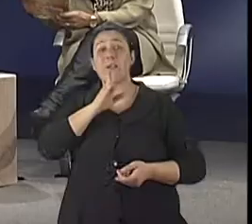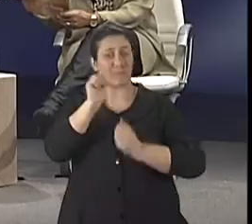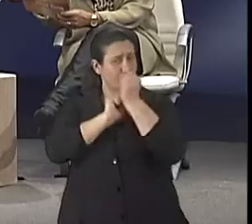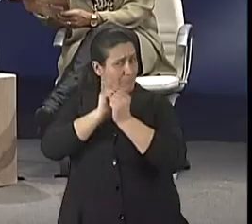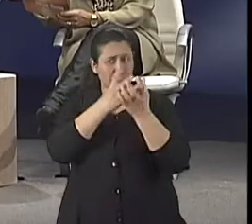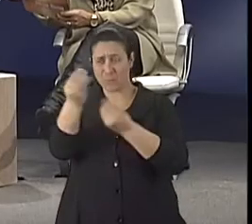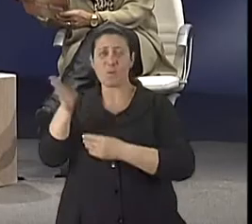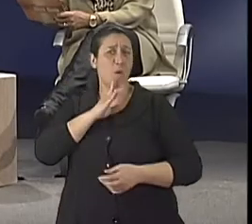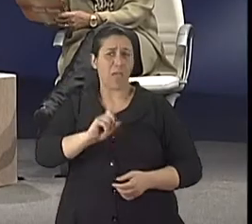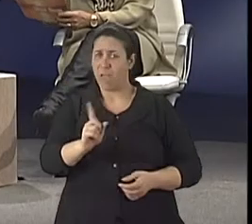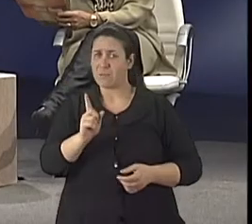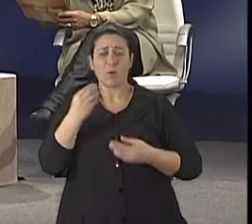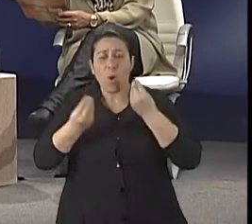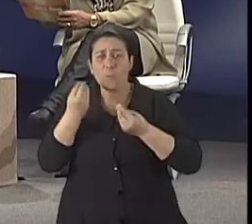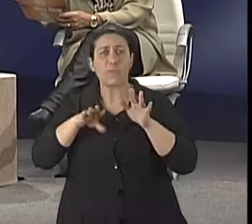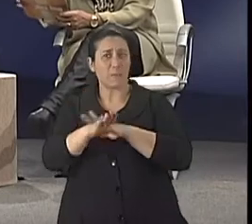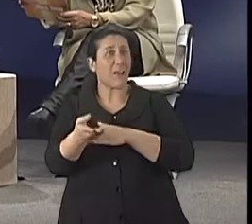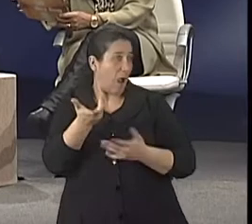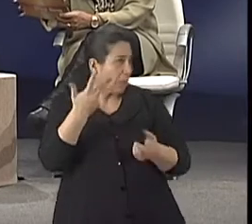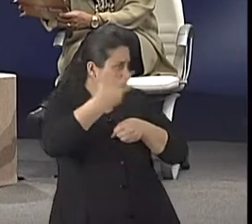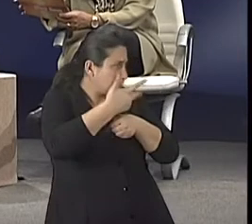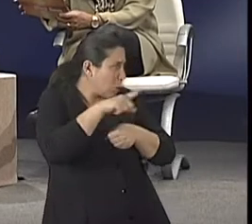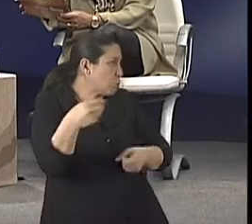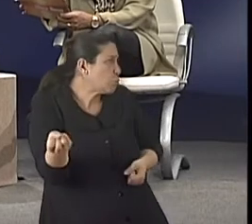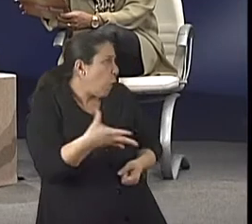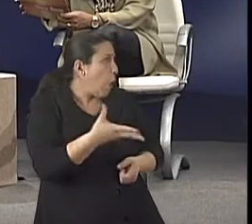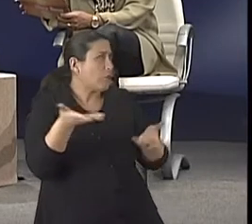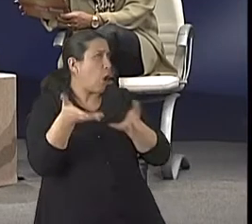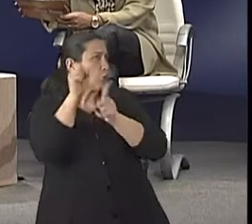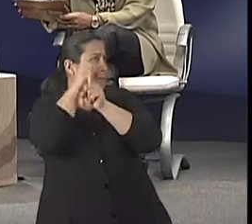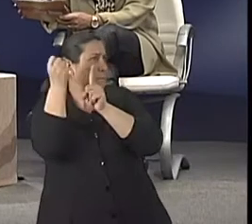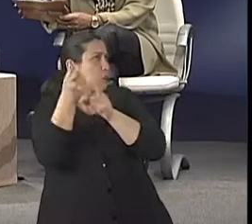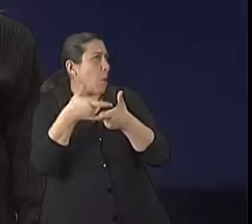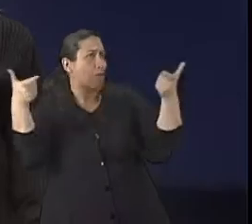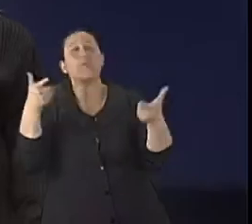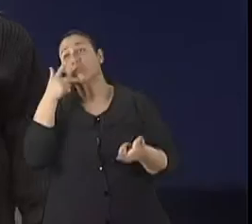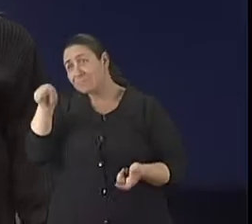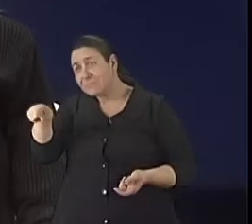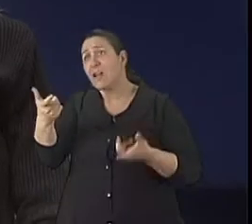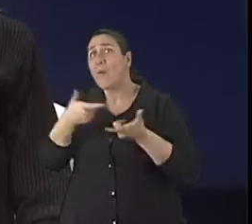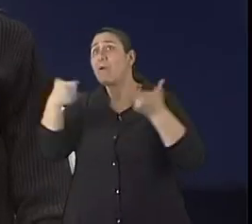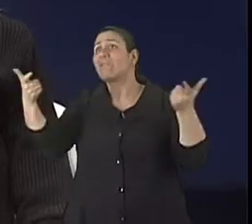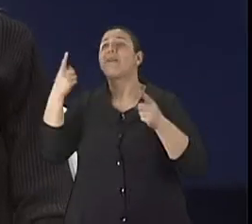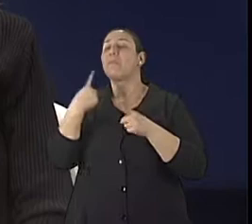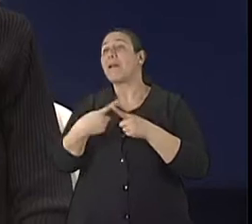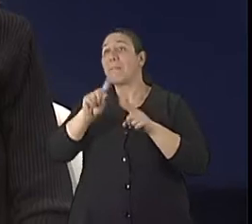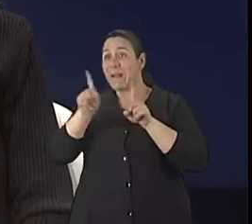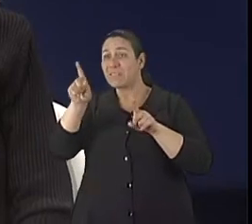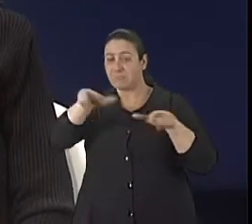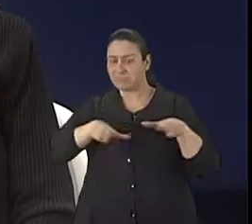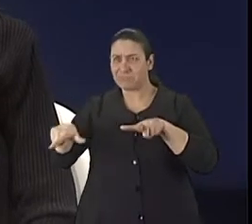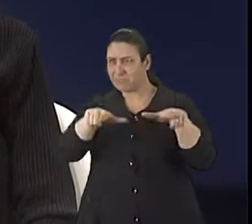velhice é uma coisa nova na sociedade e as pessoas realmente não A combinar com o padrão... Começando pelas portas, a gente acabou de dizer. Piso antiderrapante é